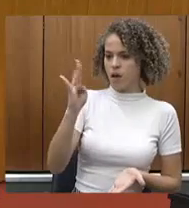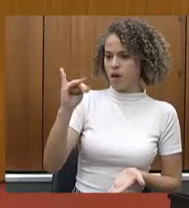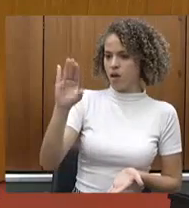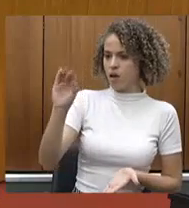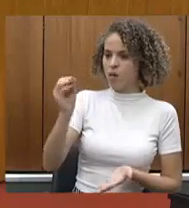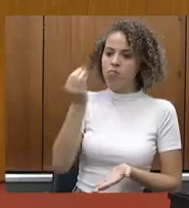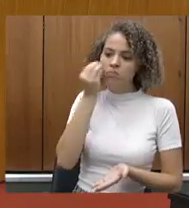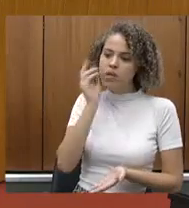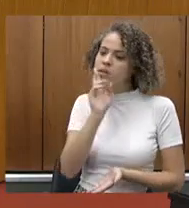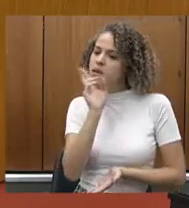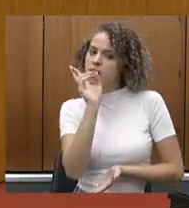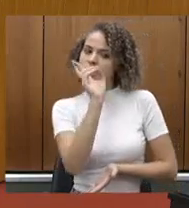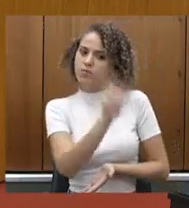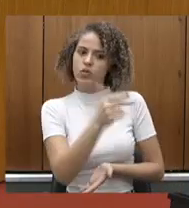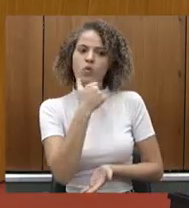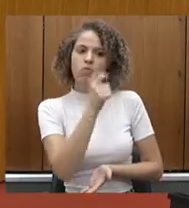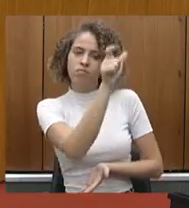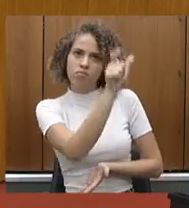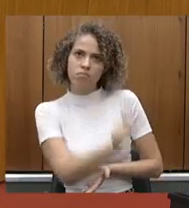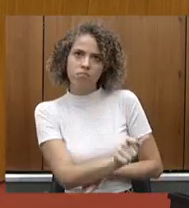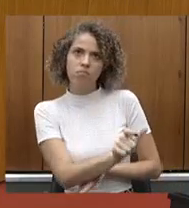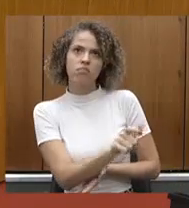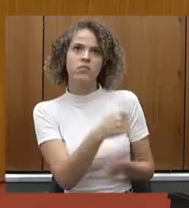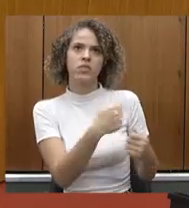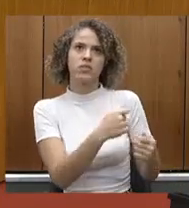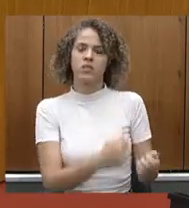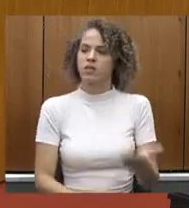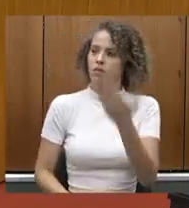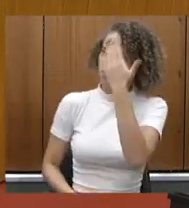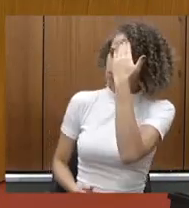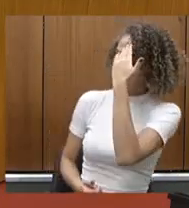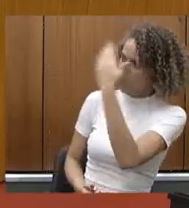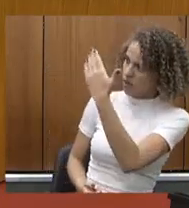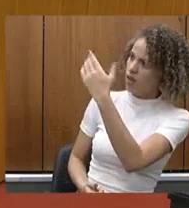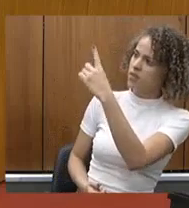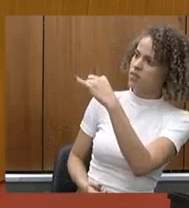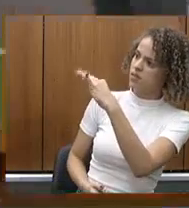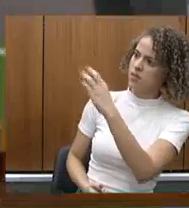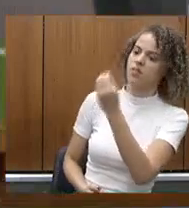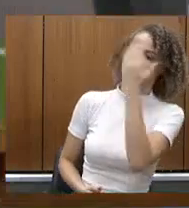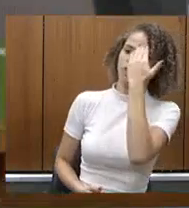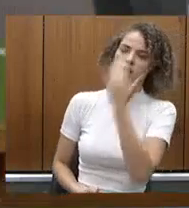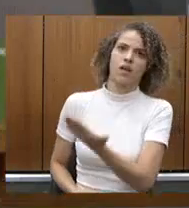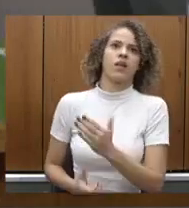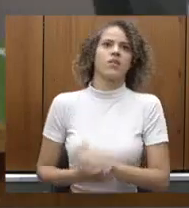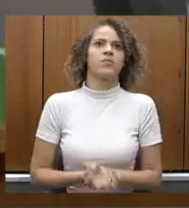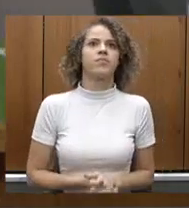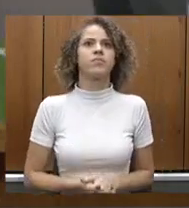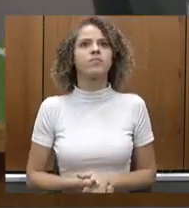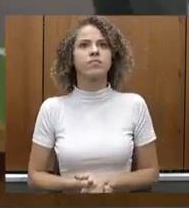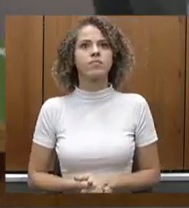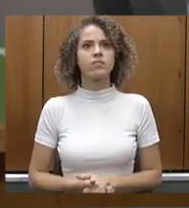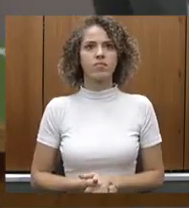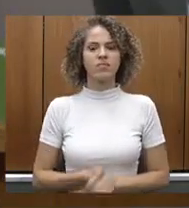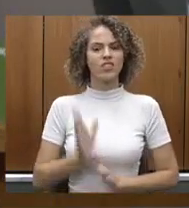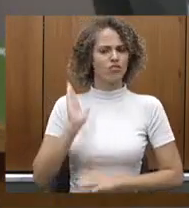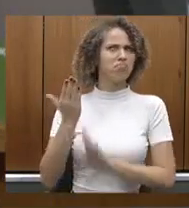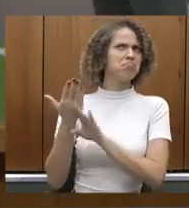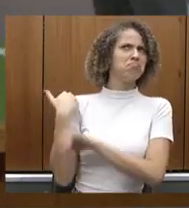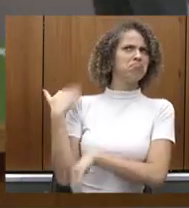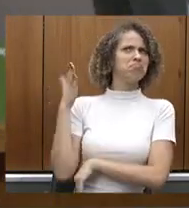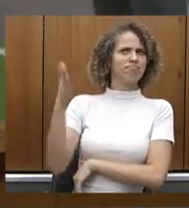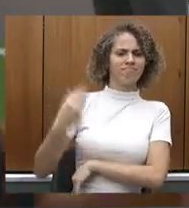ao deputado Tito Torres obrigado presidente deputado Tito não tem mais de um mês não viu você foi lá há pouco tempo